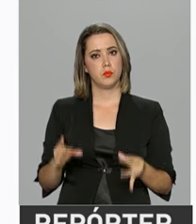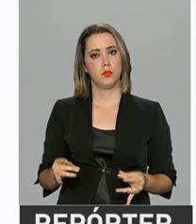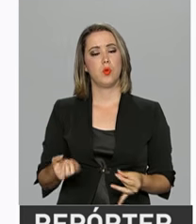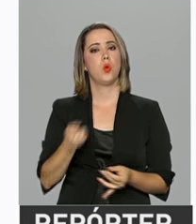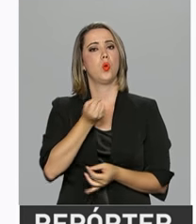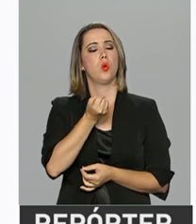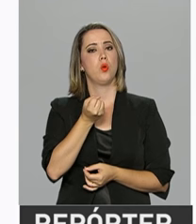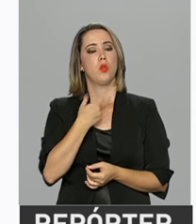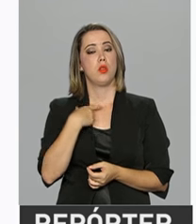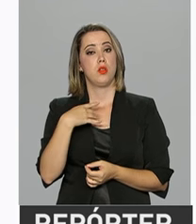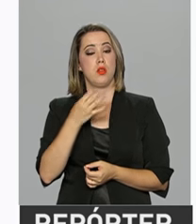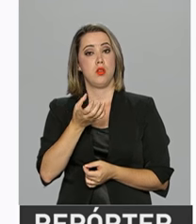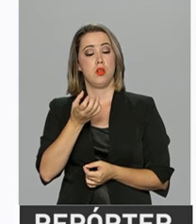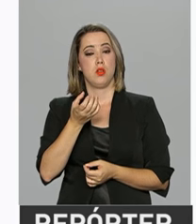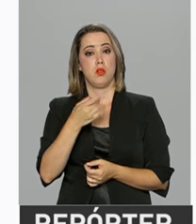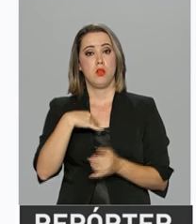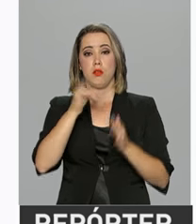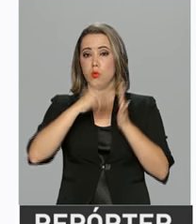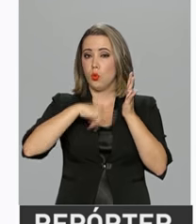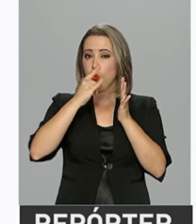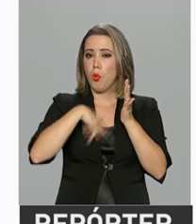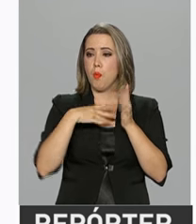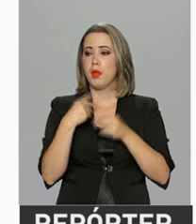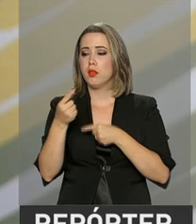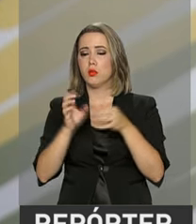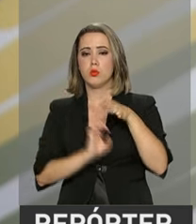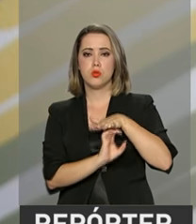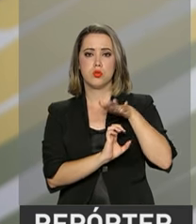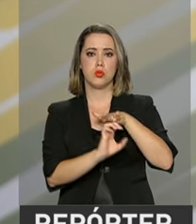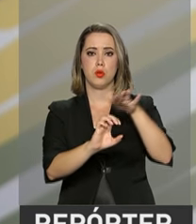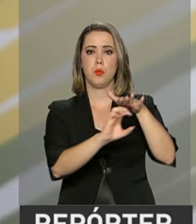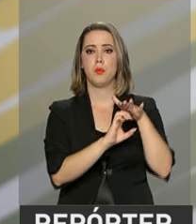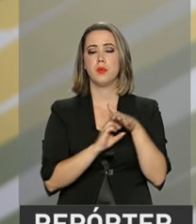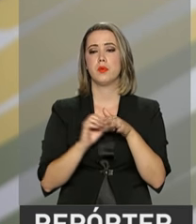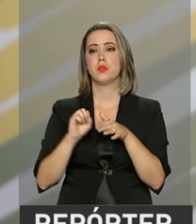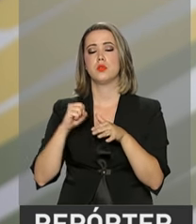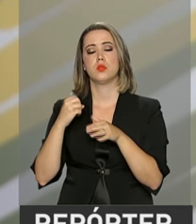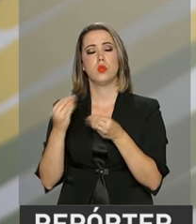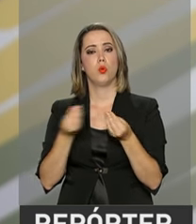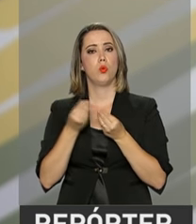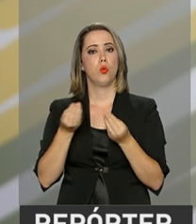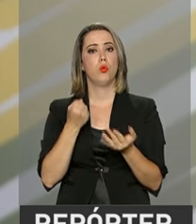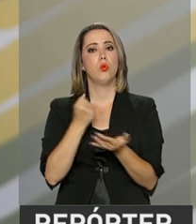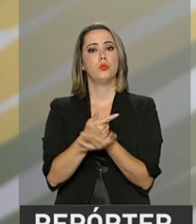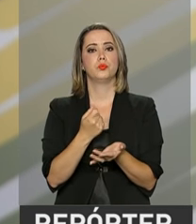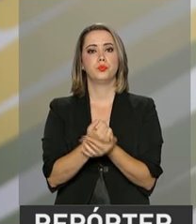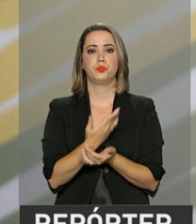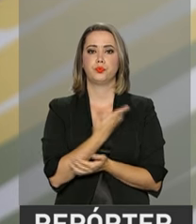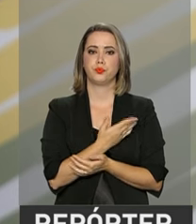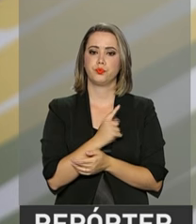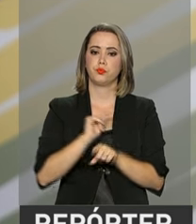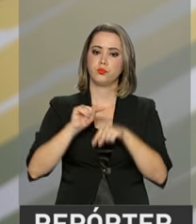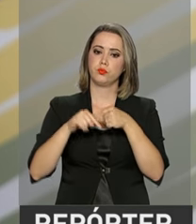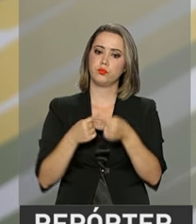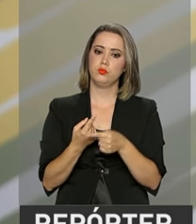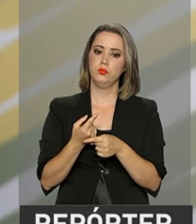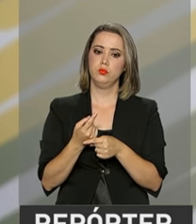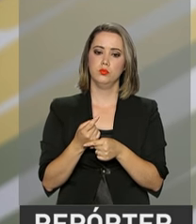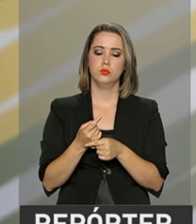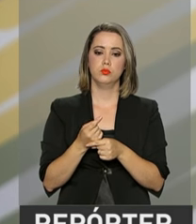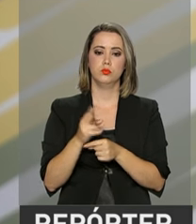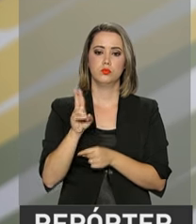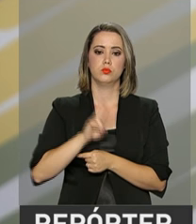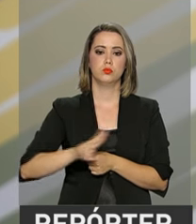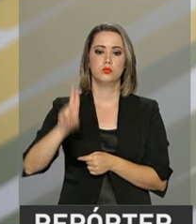dos fornecedores e tipo de licitação utilizada. O que nós esperamos é que, a partir da